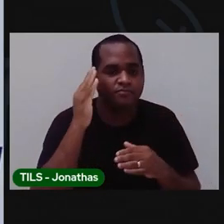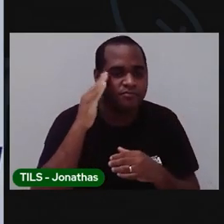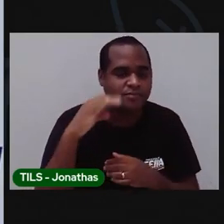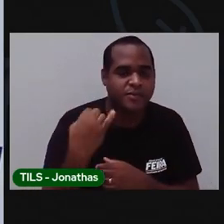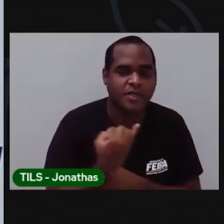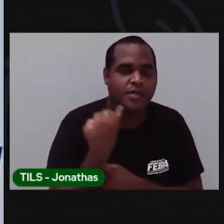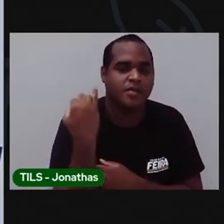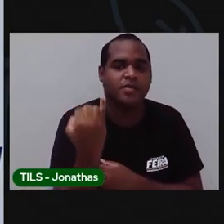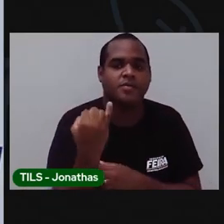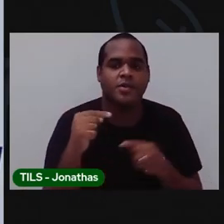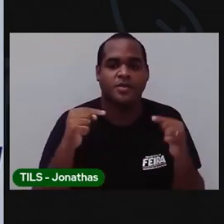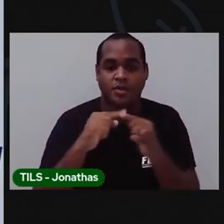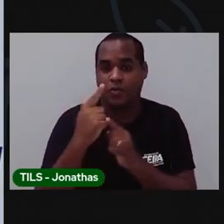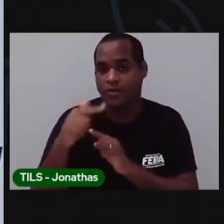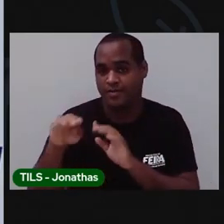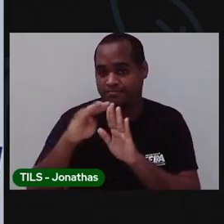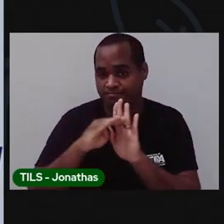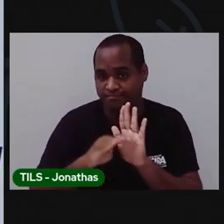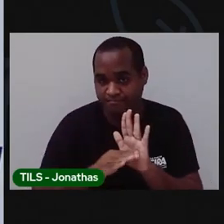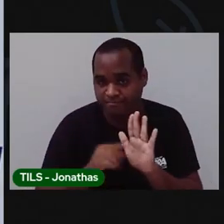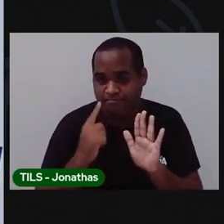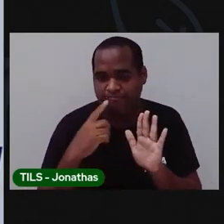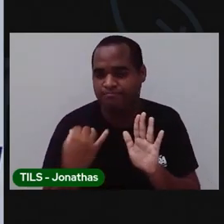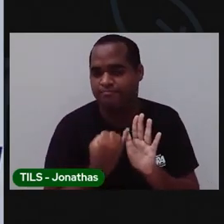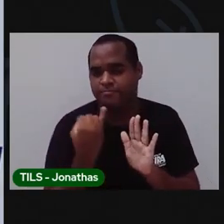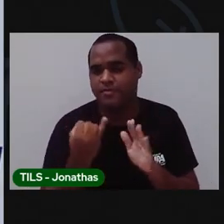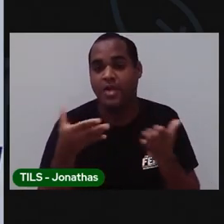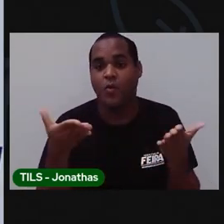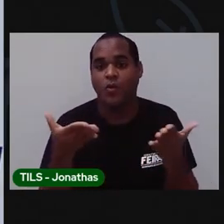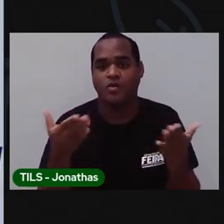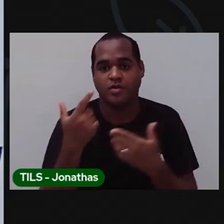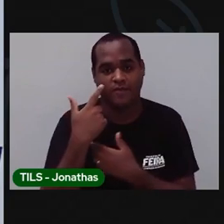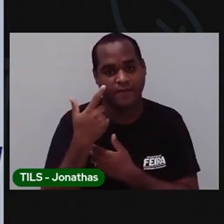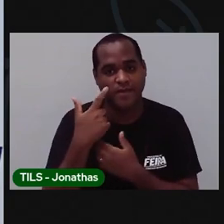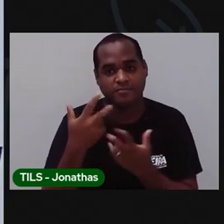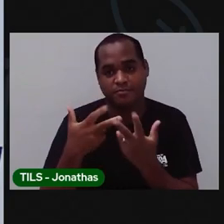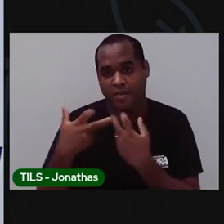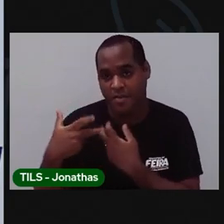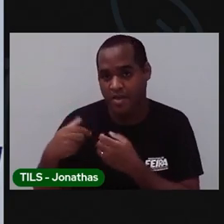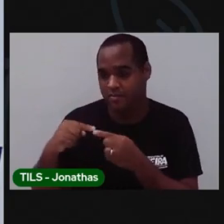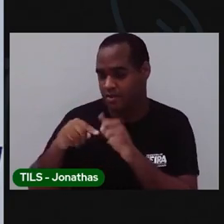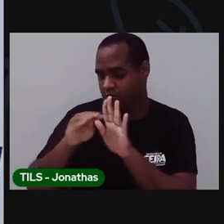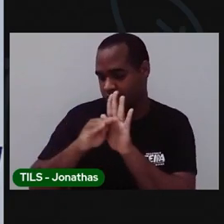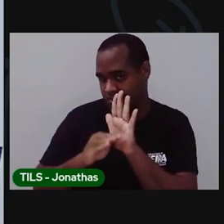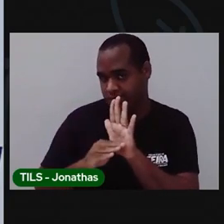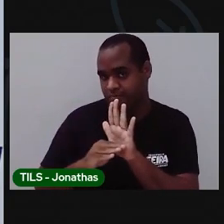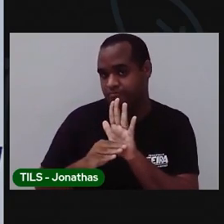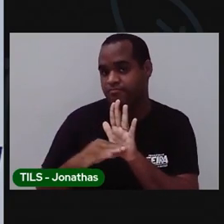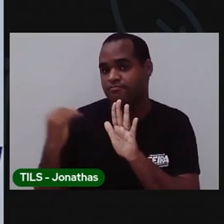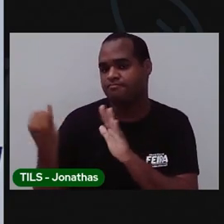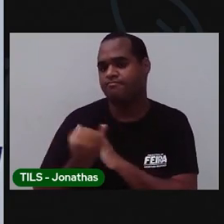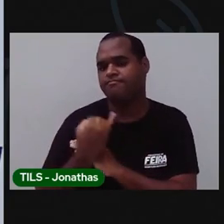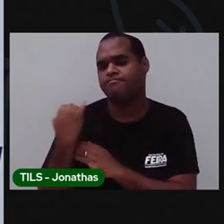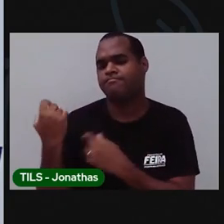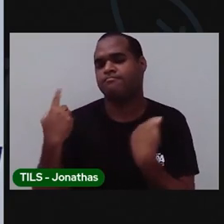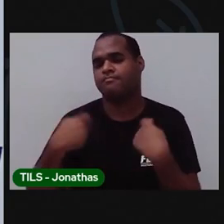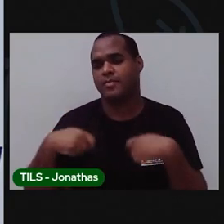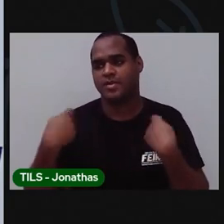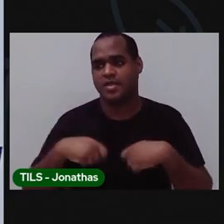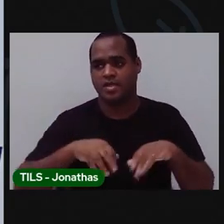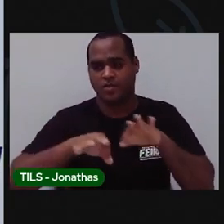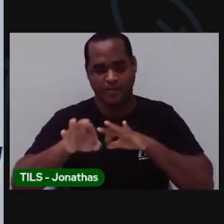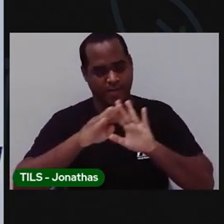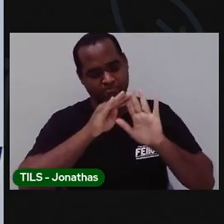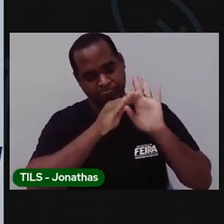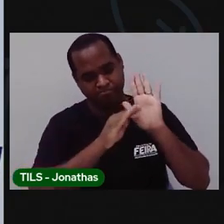da lista nós vimos em outra aula. Mas hoje nós vimos. Como organizar a lista. É importante organizar